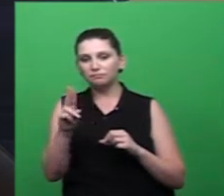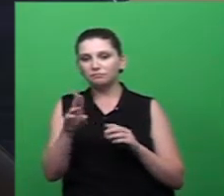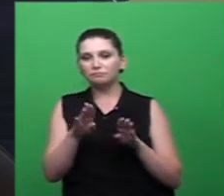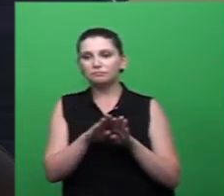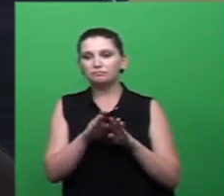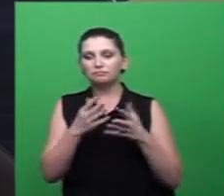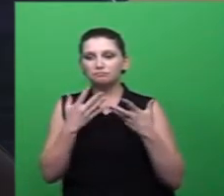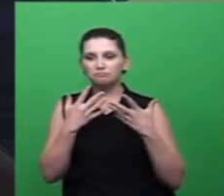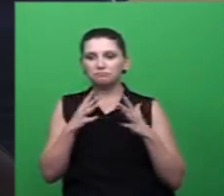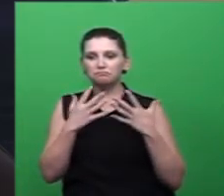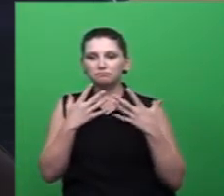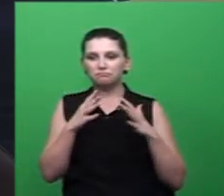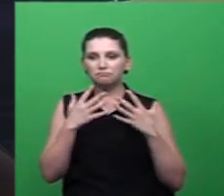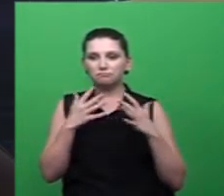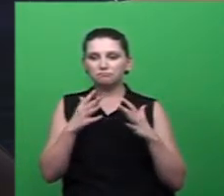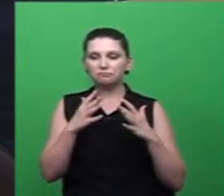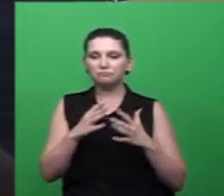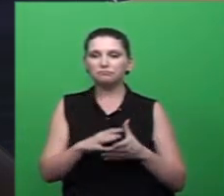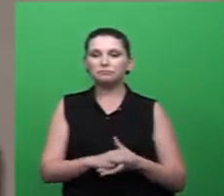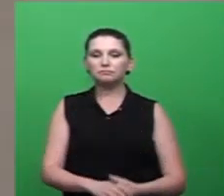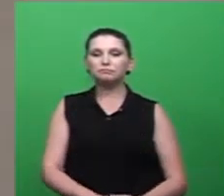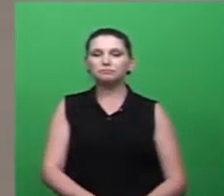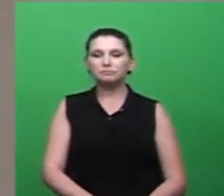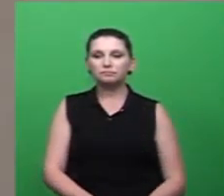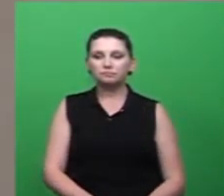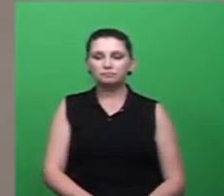te parabenizar com essa moção. Então, parabéns,